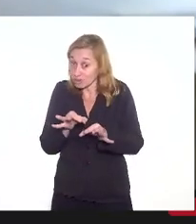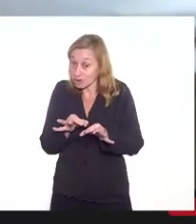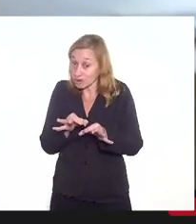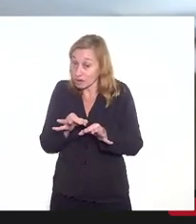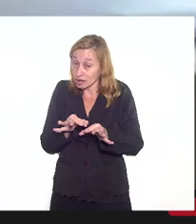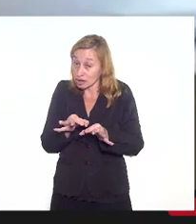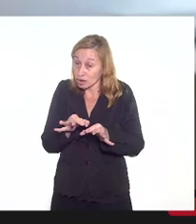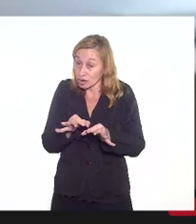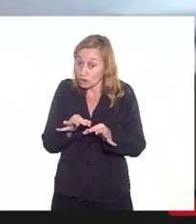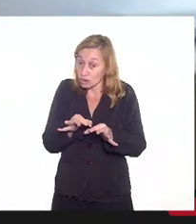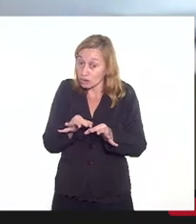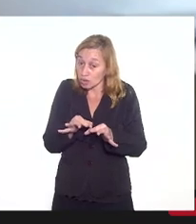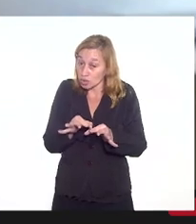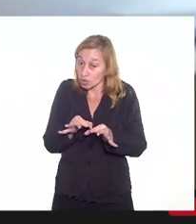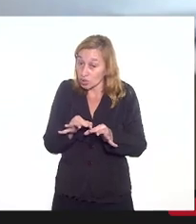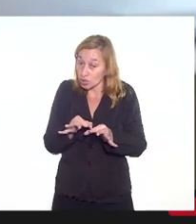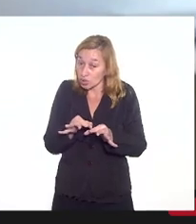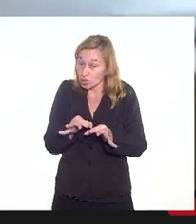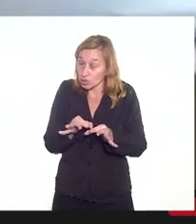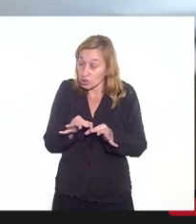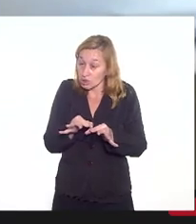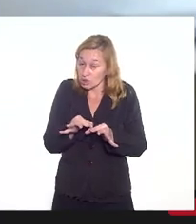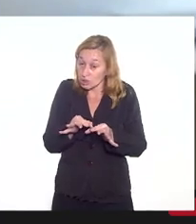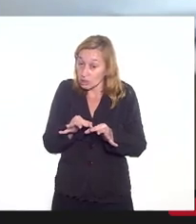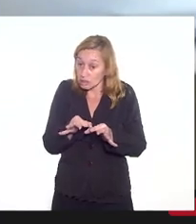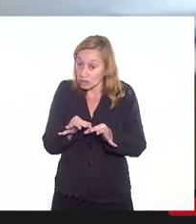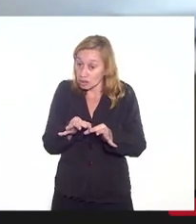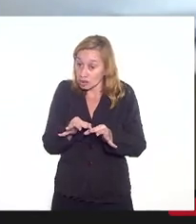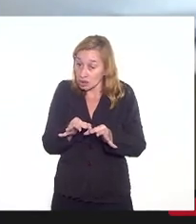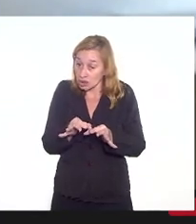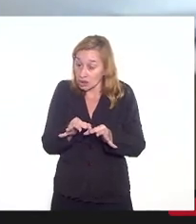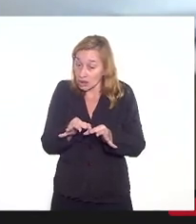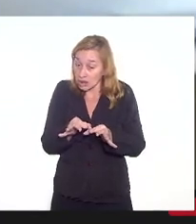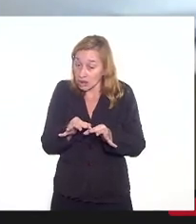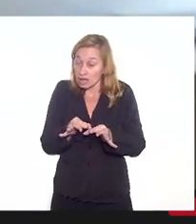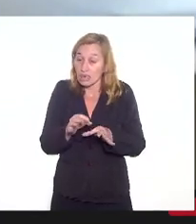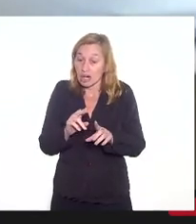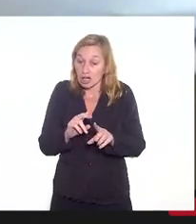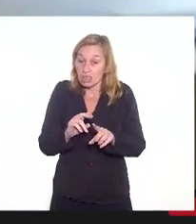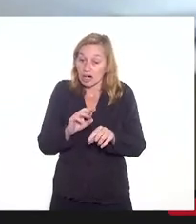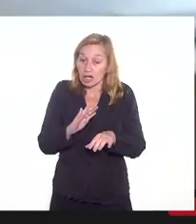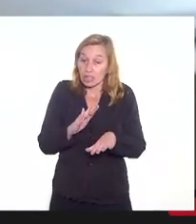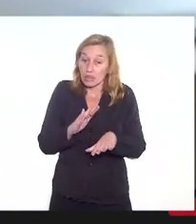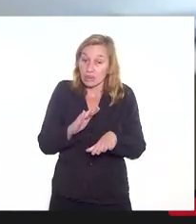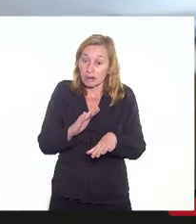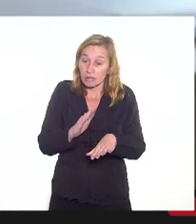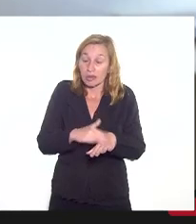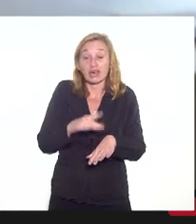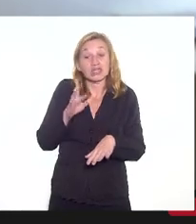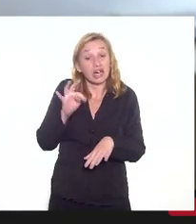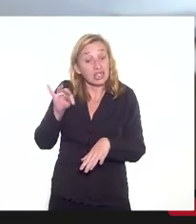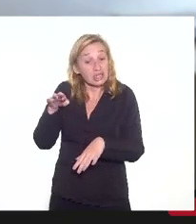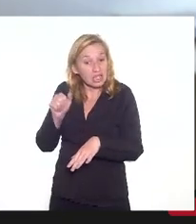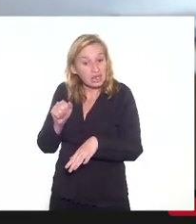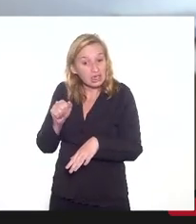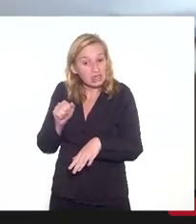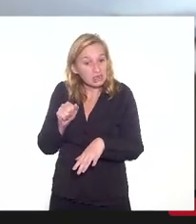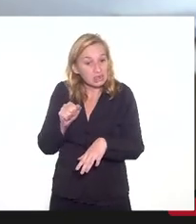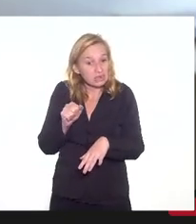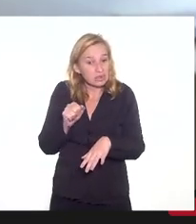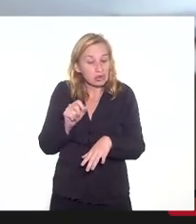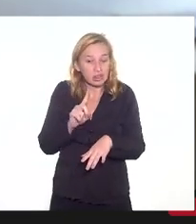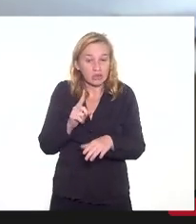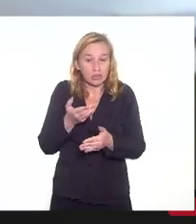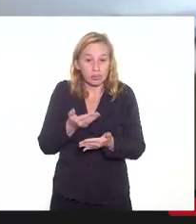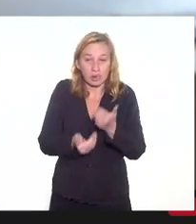fruto de acréscimo de receita para que não se estoure o possível teto de